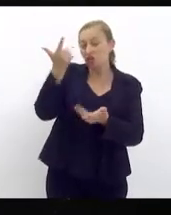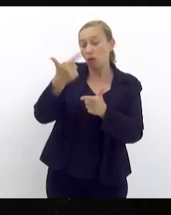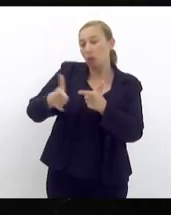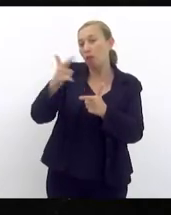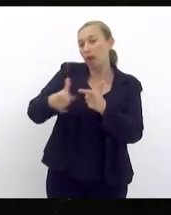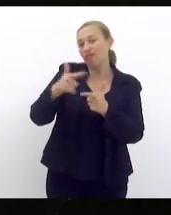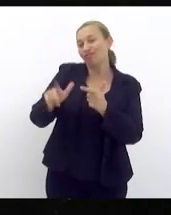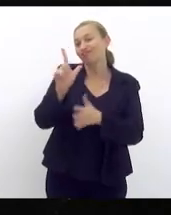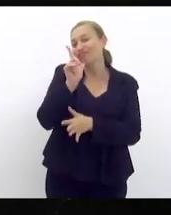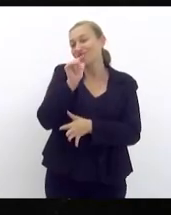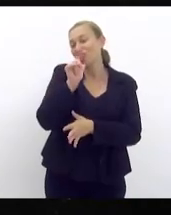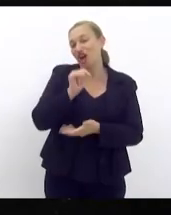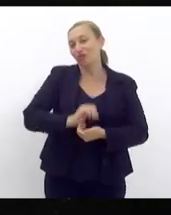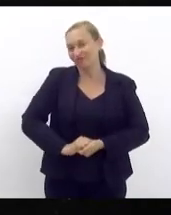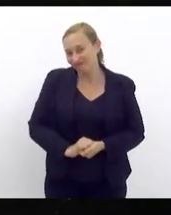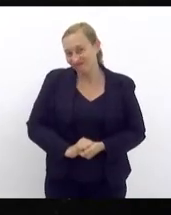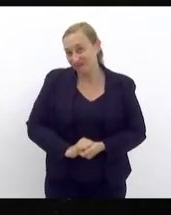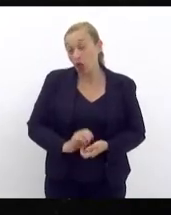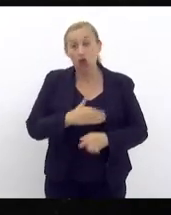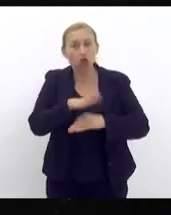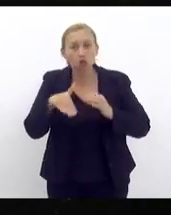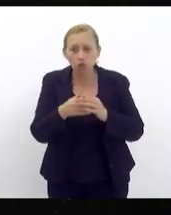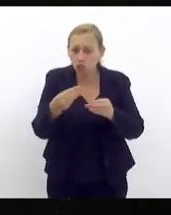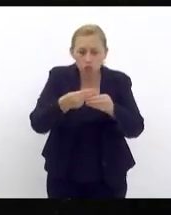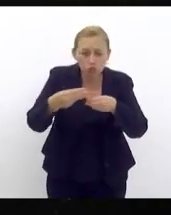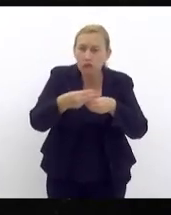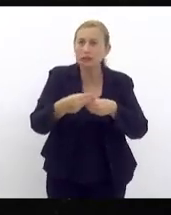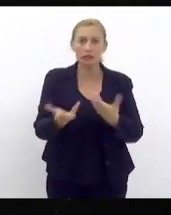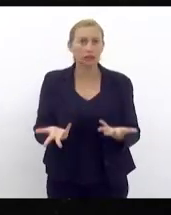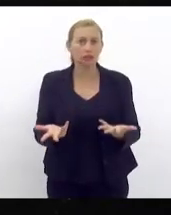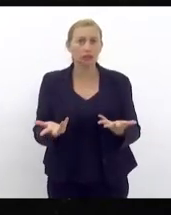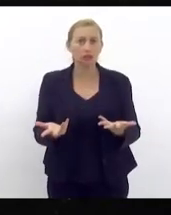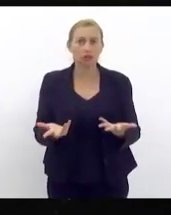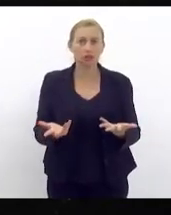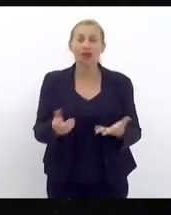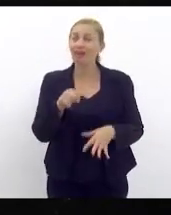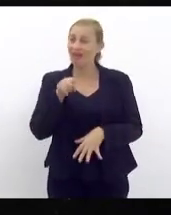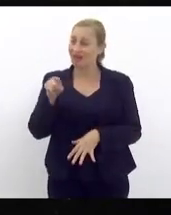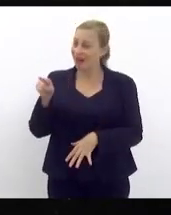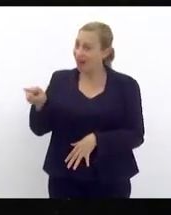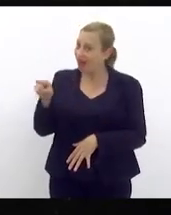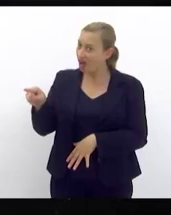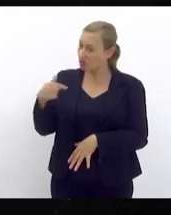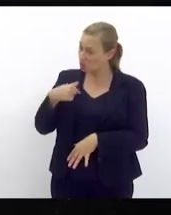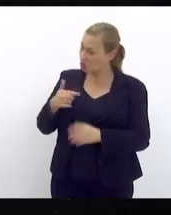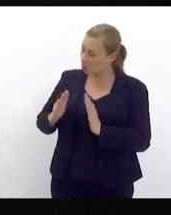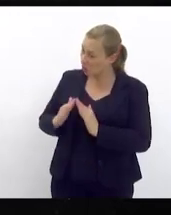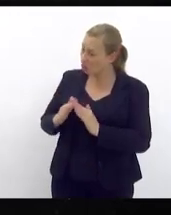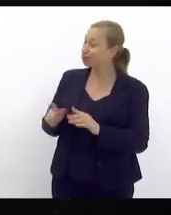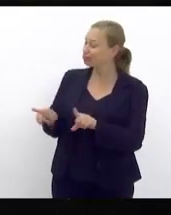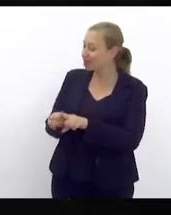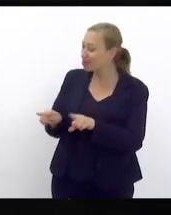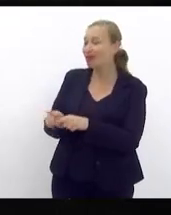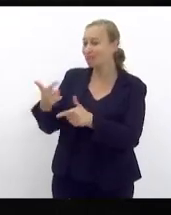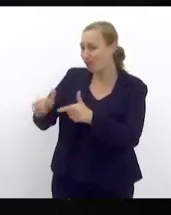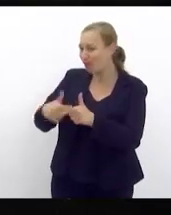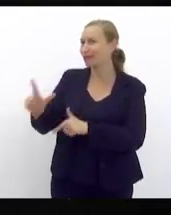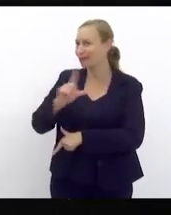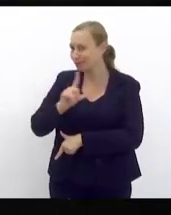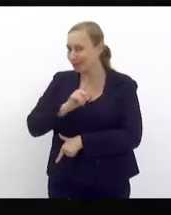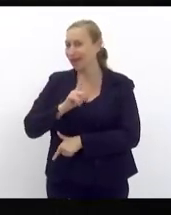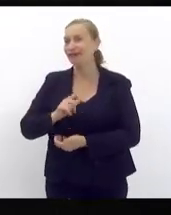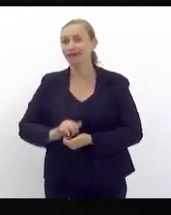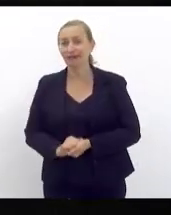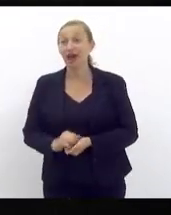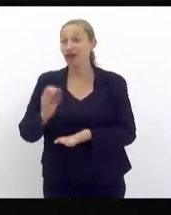generalizada em todos os municípios da Baixada e lá na minha região na Ponta Nosso Oeste eu posso garantir que não